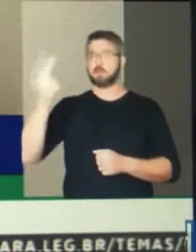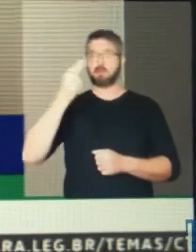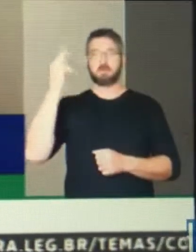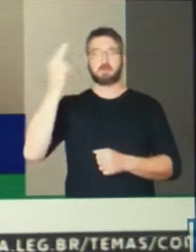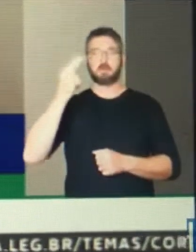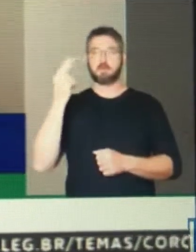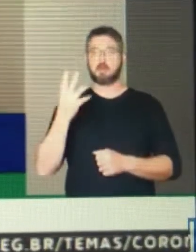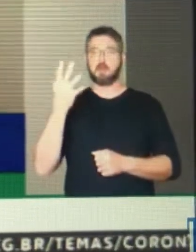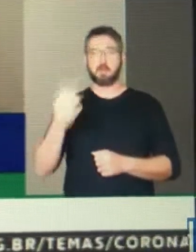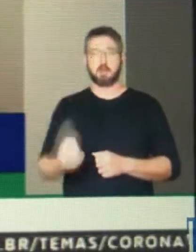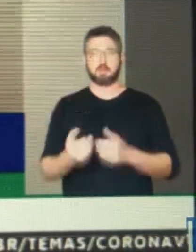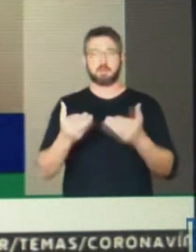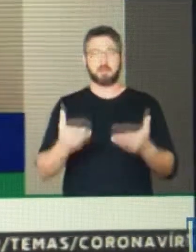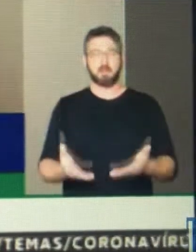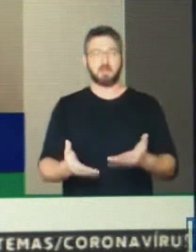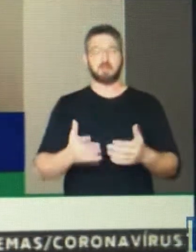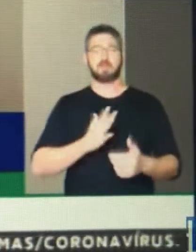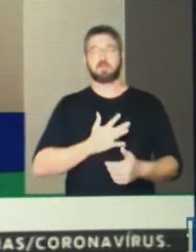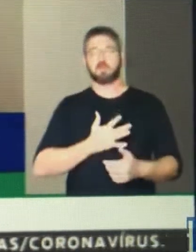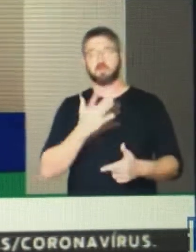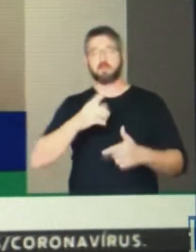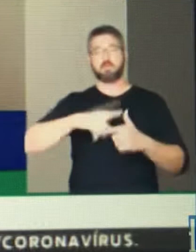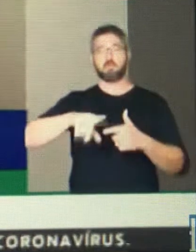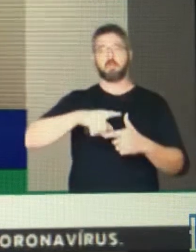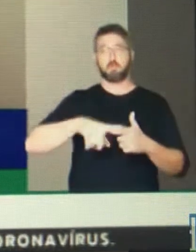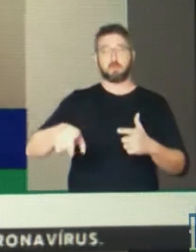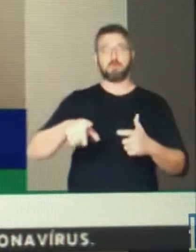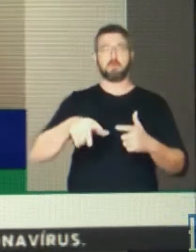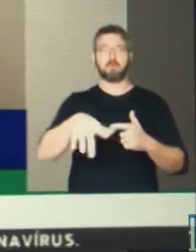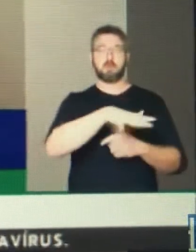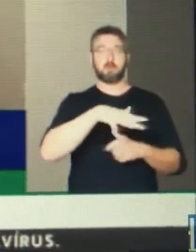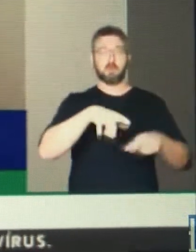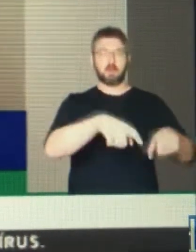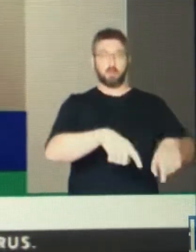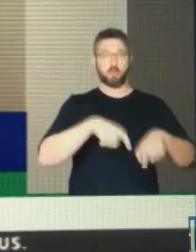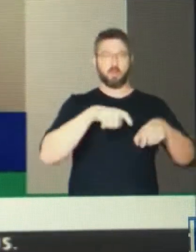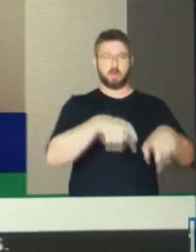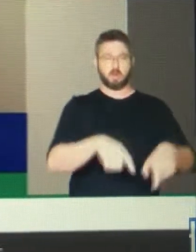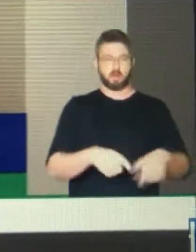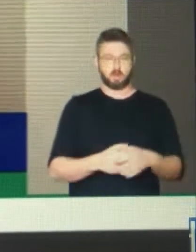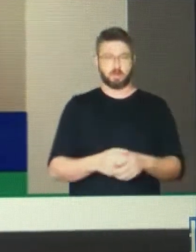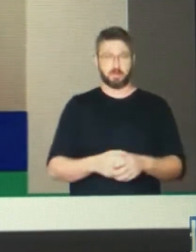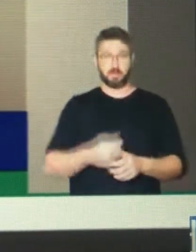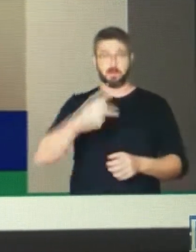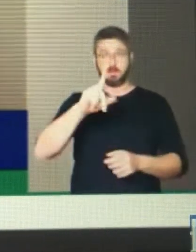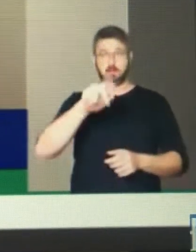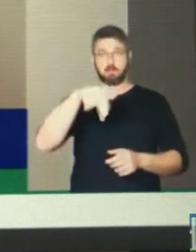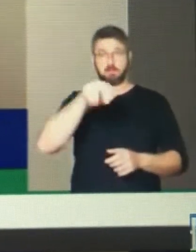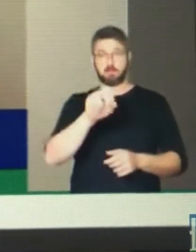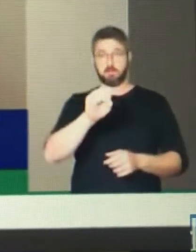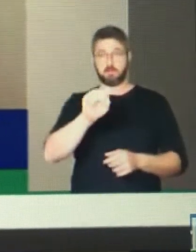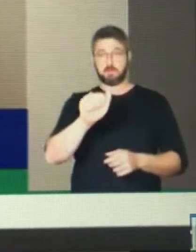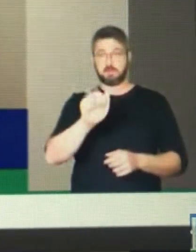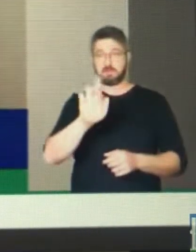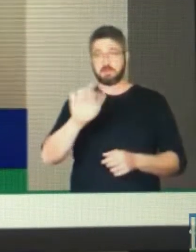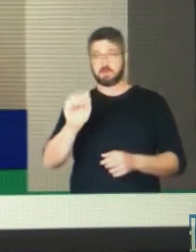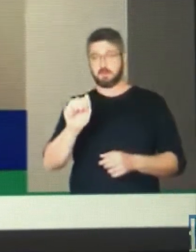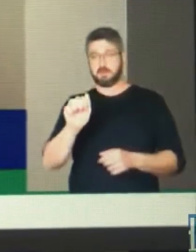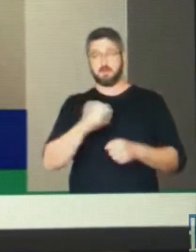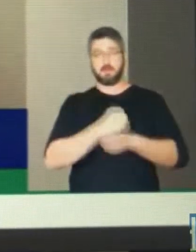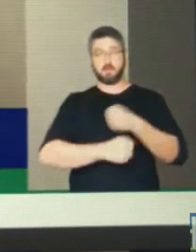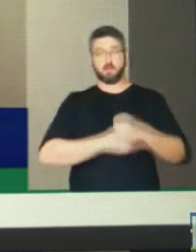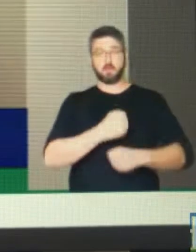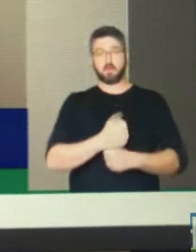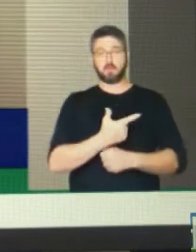Sáfrica, de 2020 a 2021, trouxe conquistas importantes. Os recursos do Programa Nacional